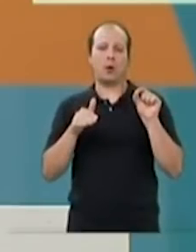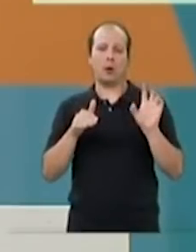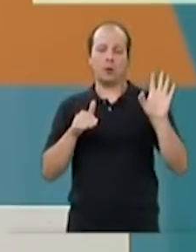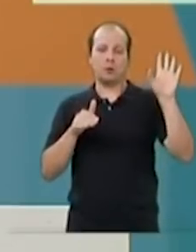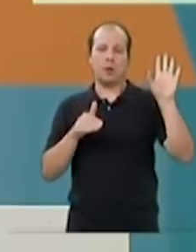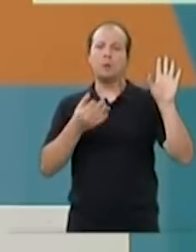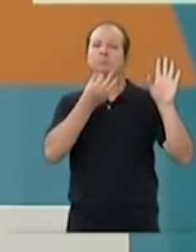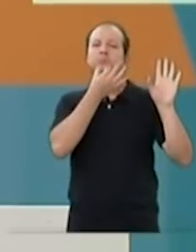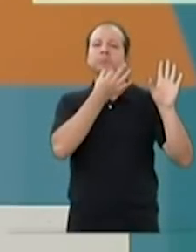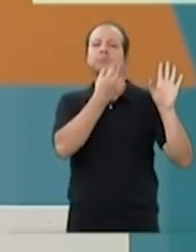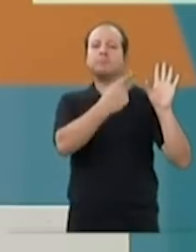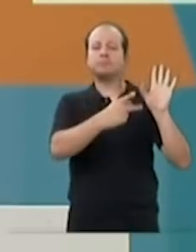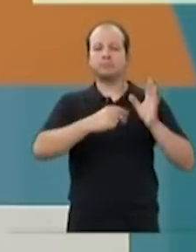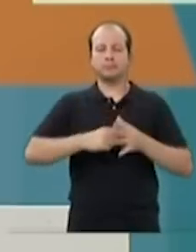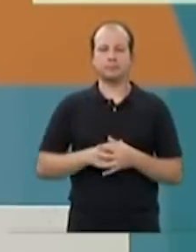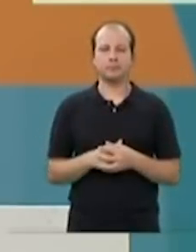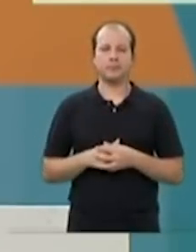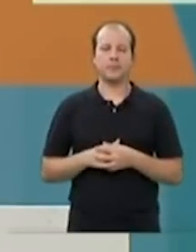vai comentar.